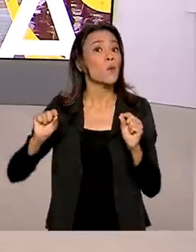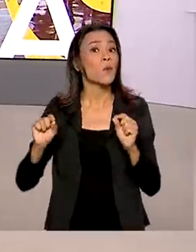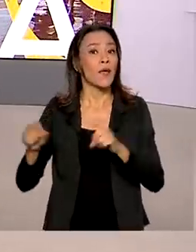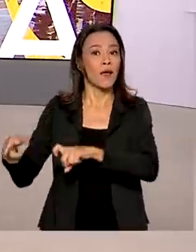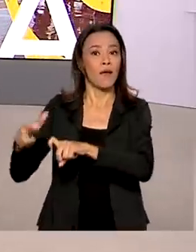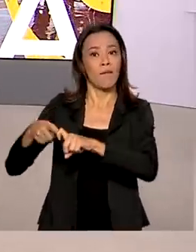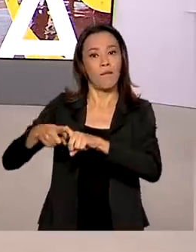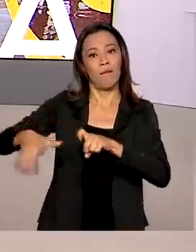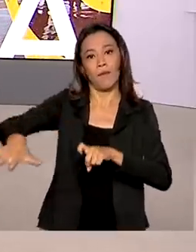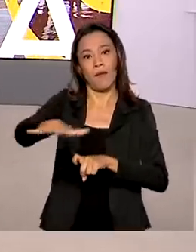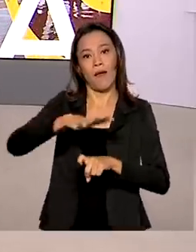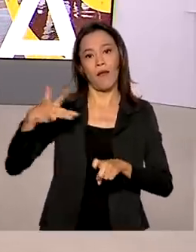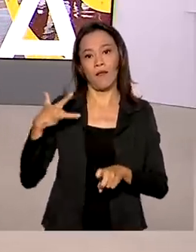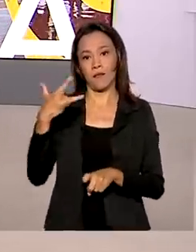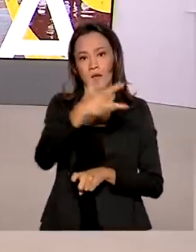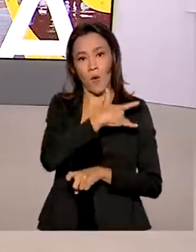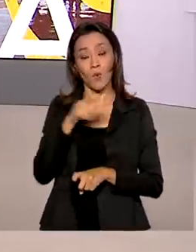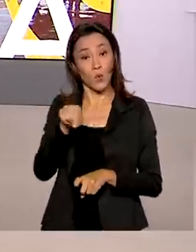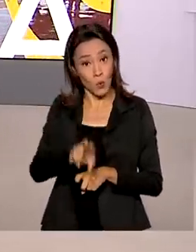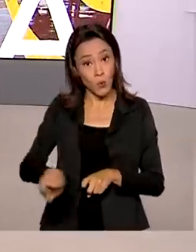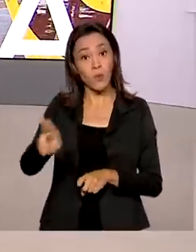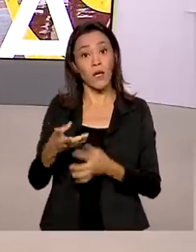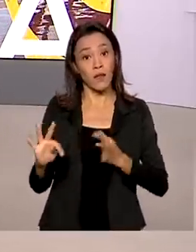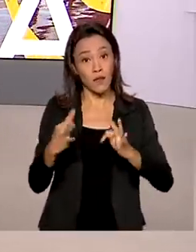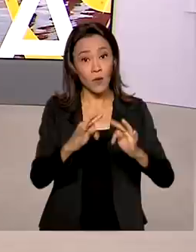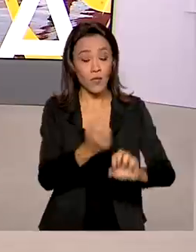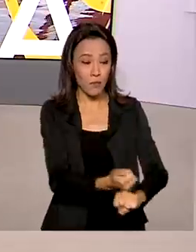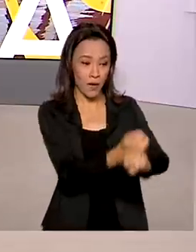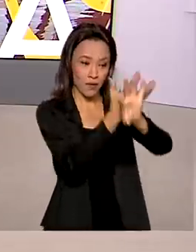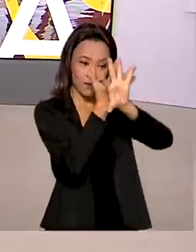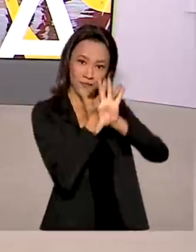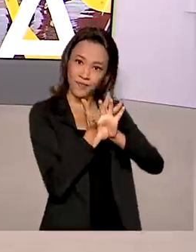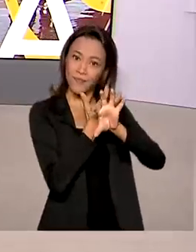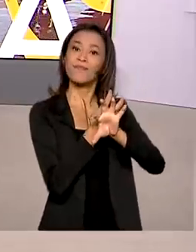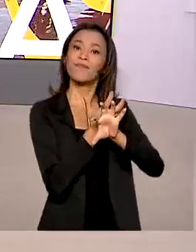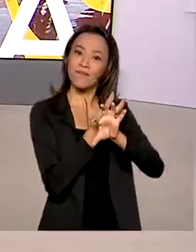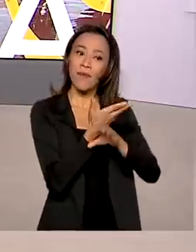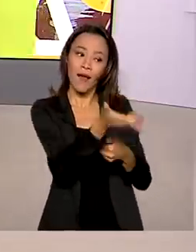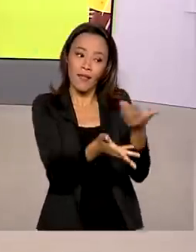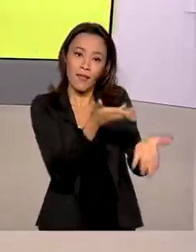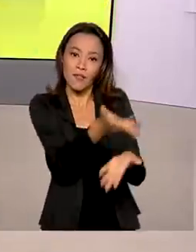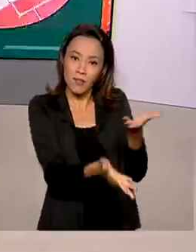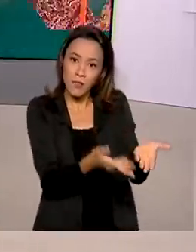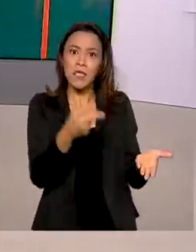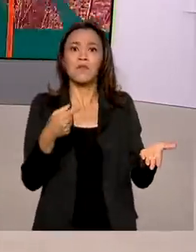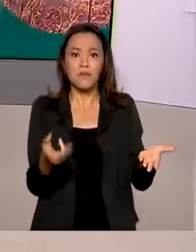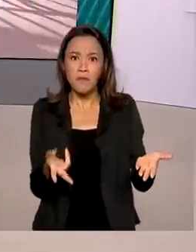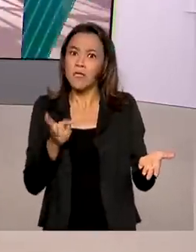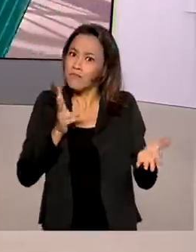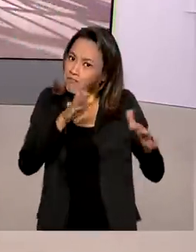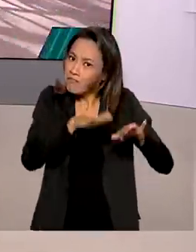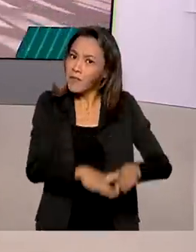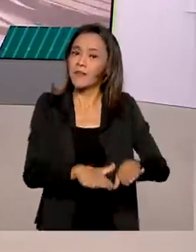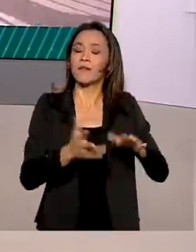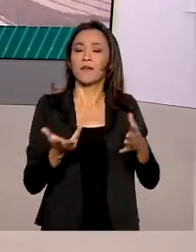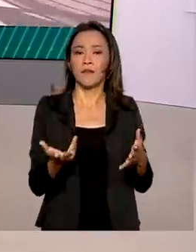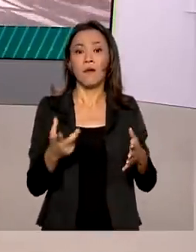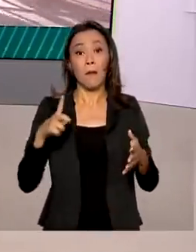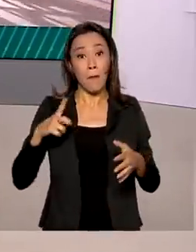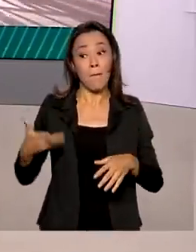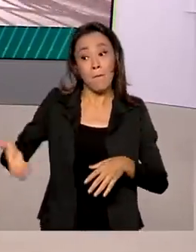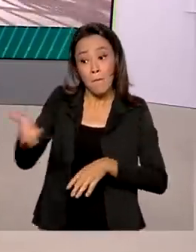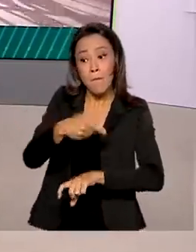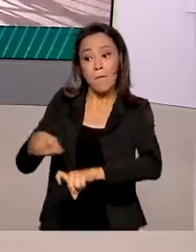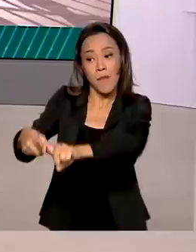A alternativa de utilizar a tecnologia para atender os pacientes, a chamada telemedicina, vem se consolidando. Além de médicos